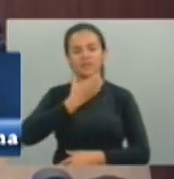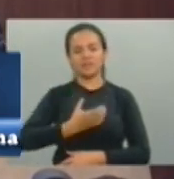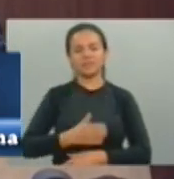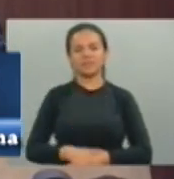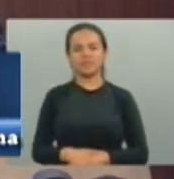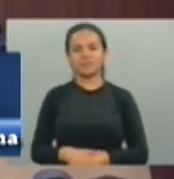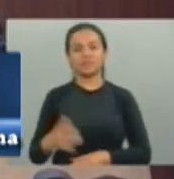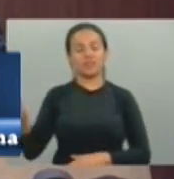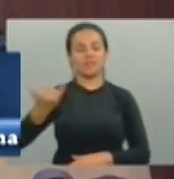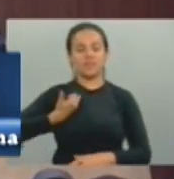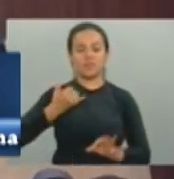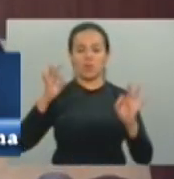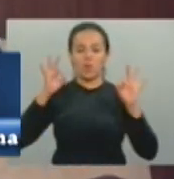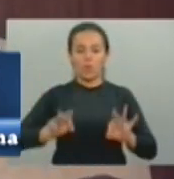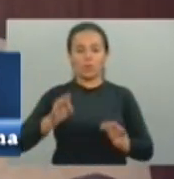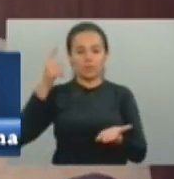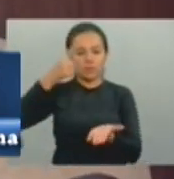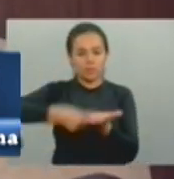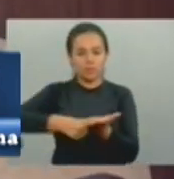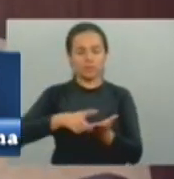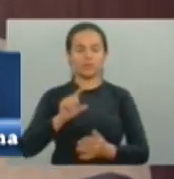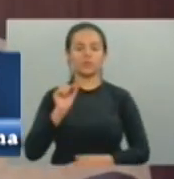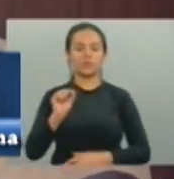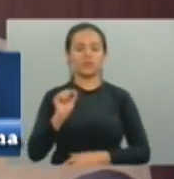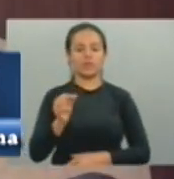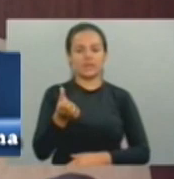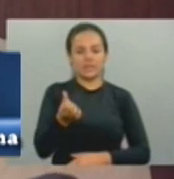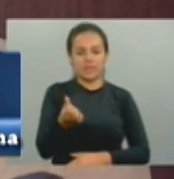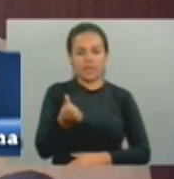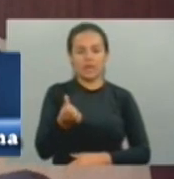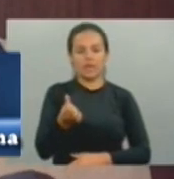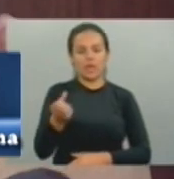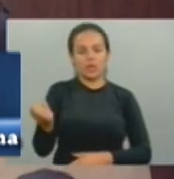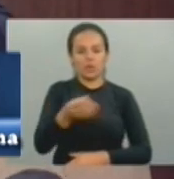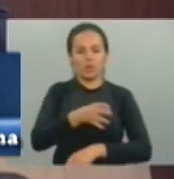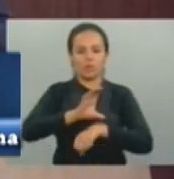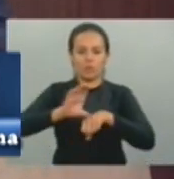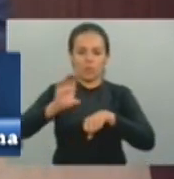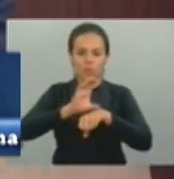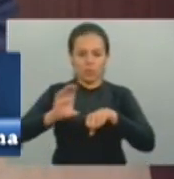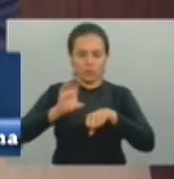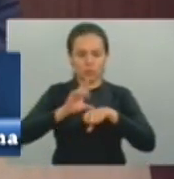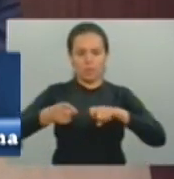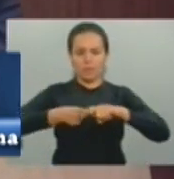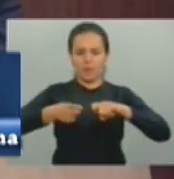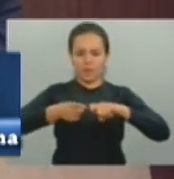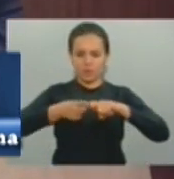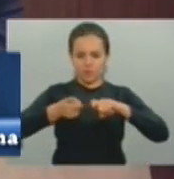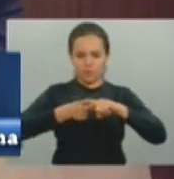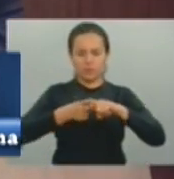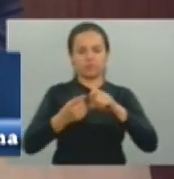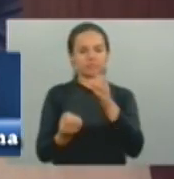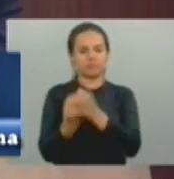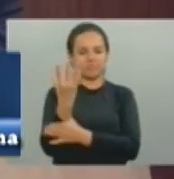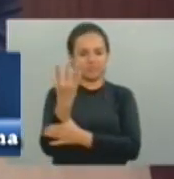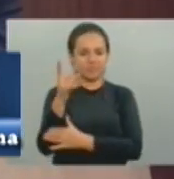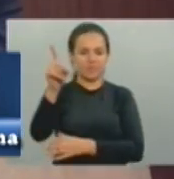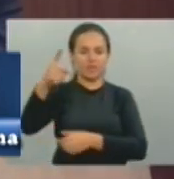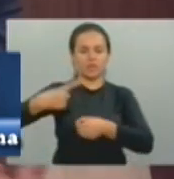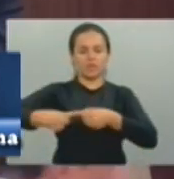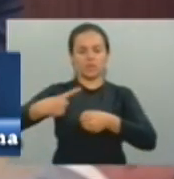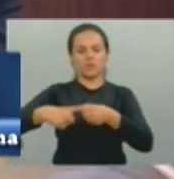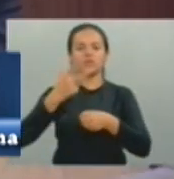a confirmação de seis novos cursos de medicina no interior do estado do Ceará, a deputada